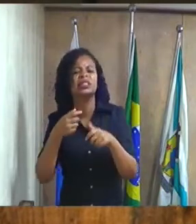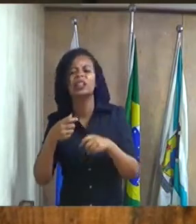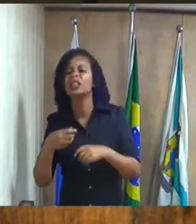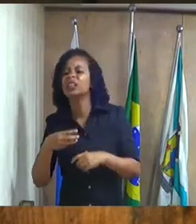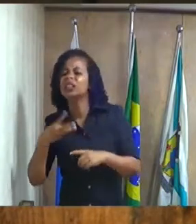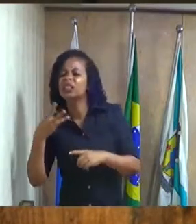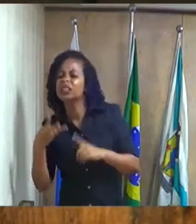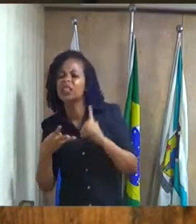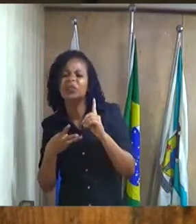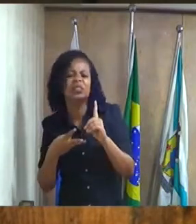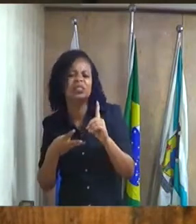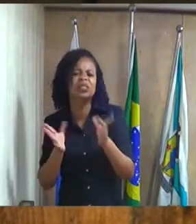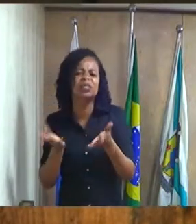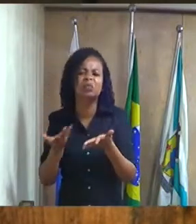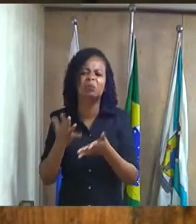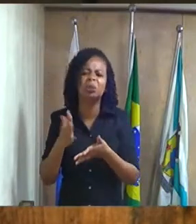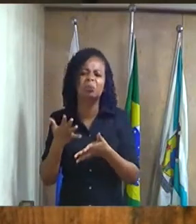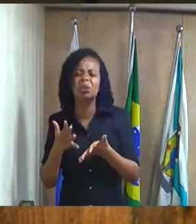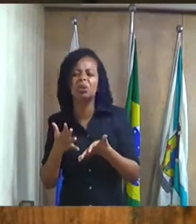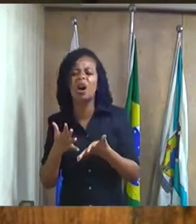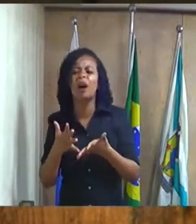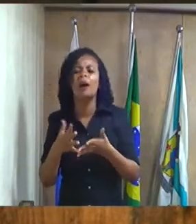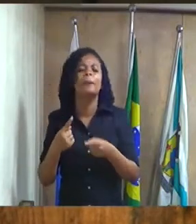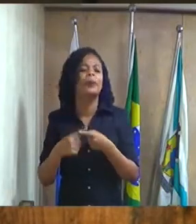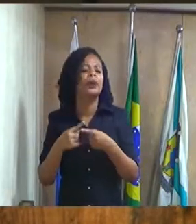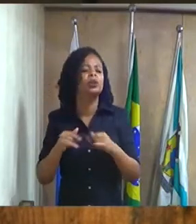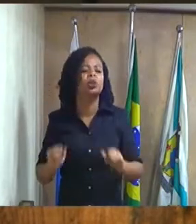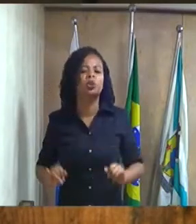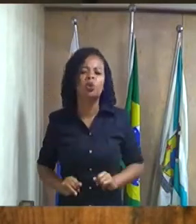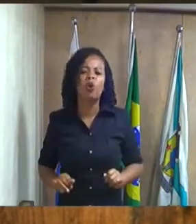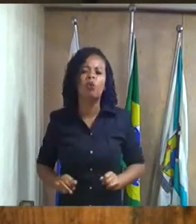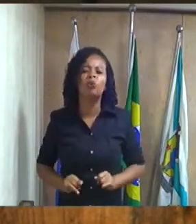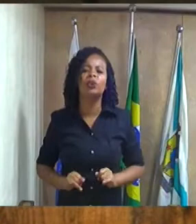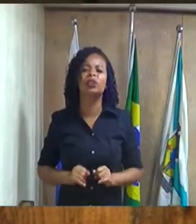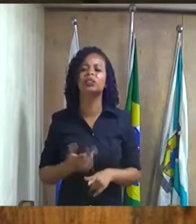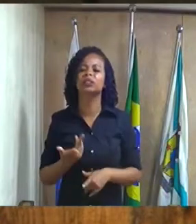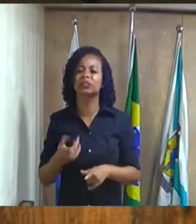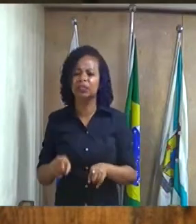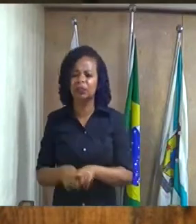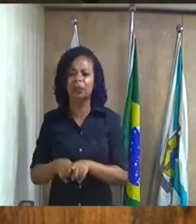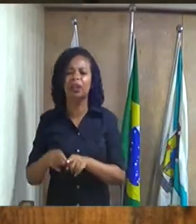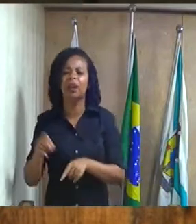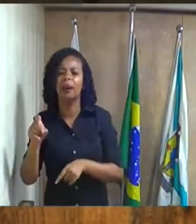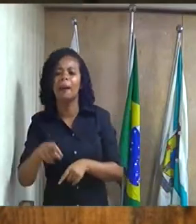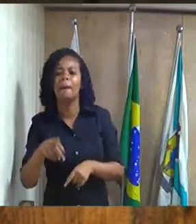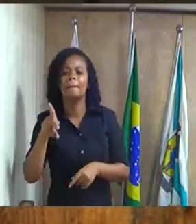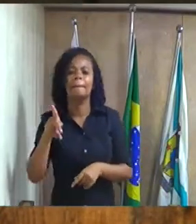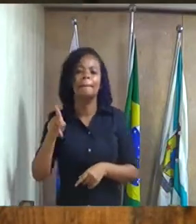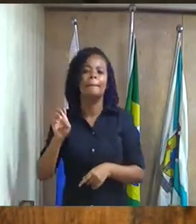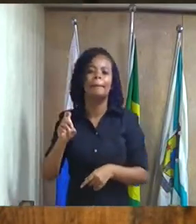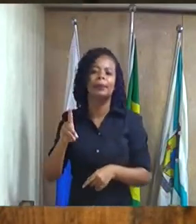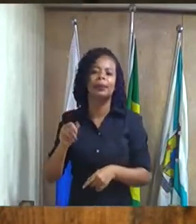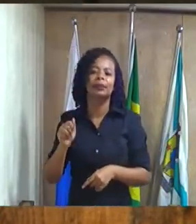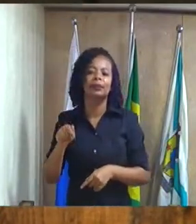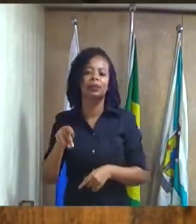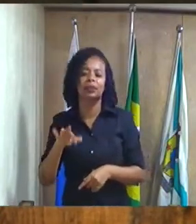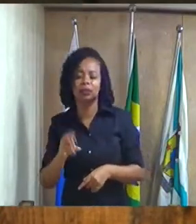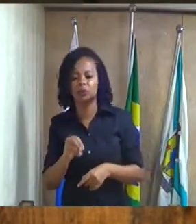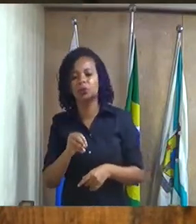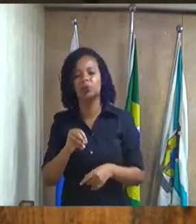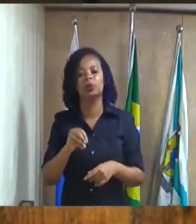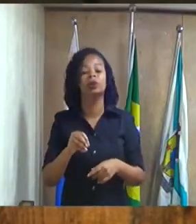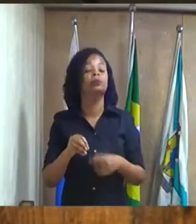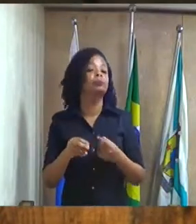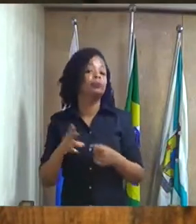distrito ele sofre muito com aquele pedágio da Rio Magé aquela covardia que se instalou aquele direito